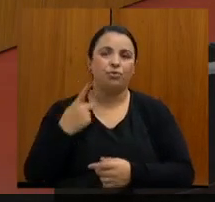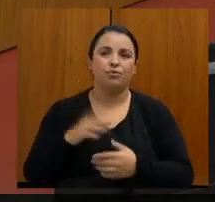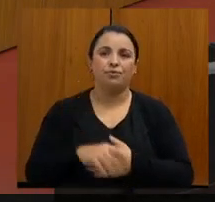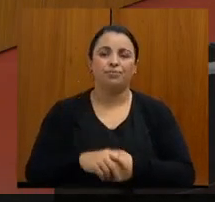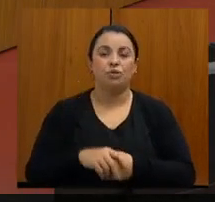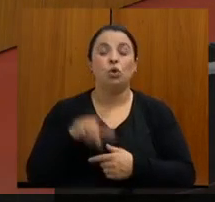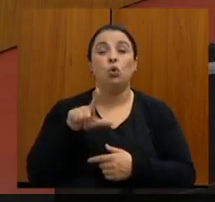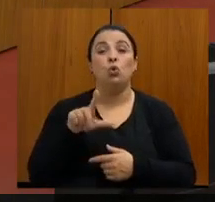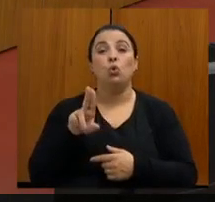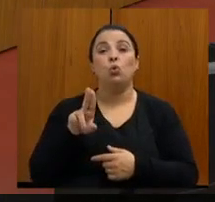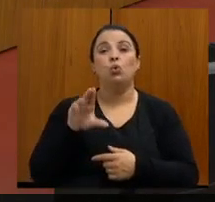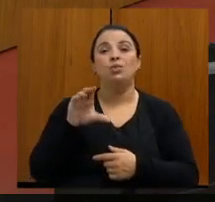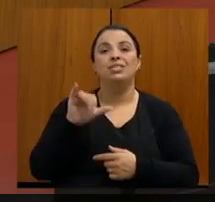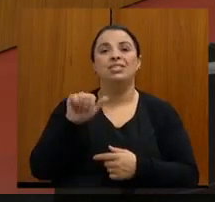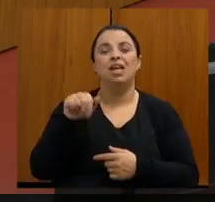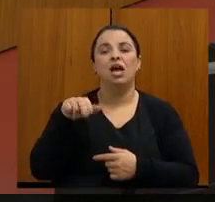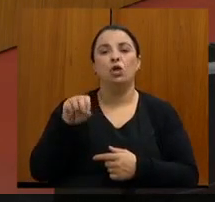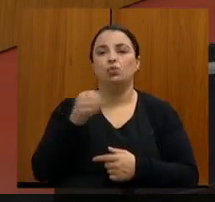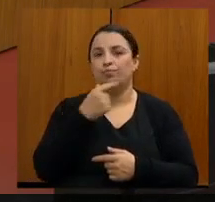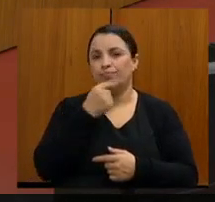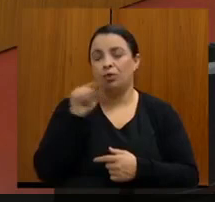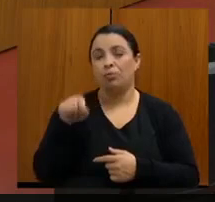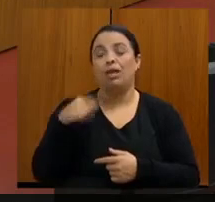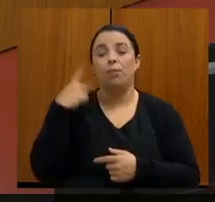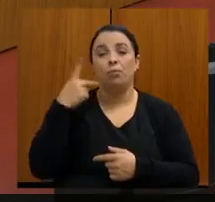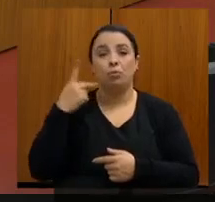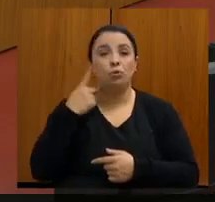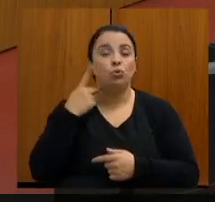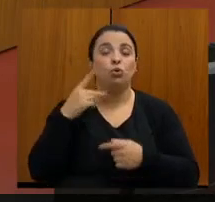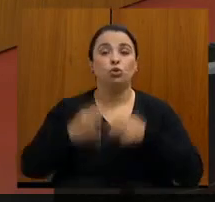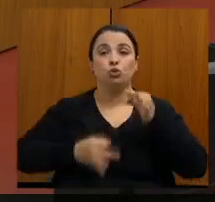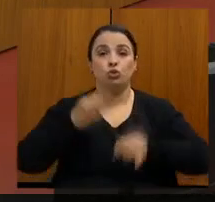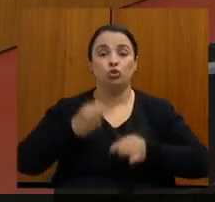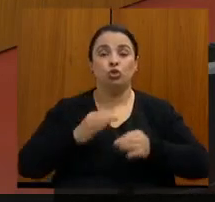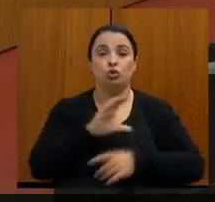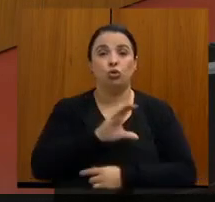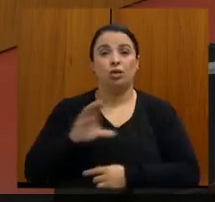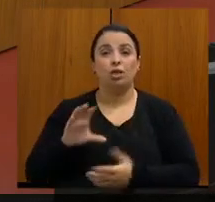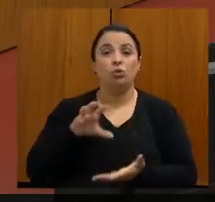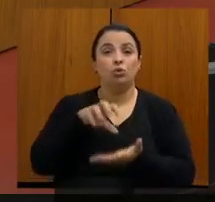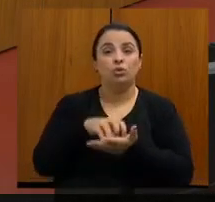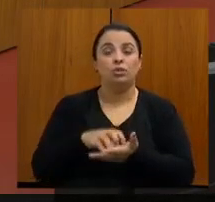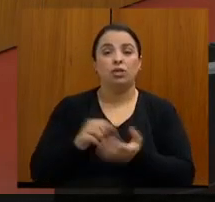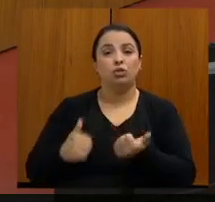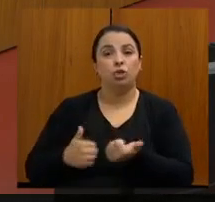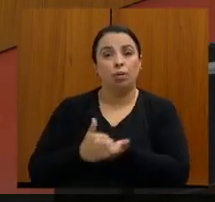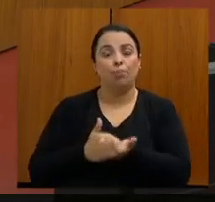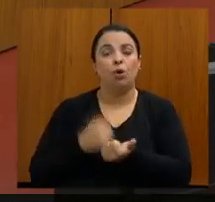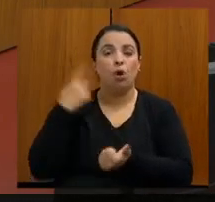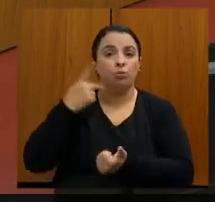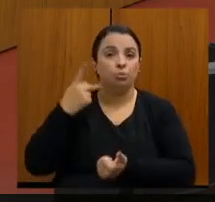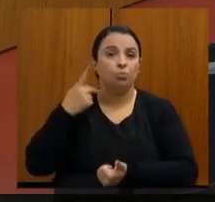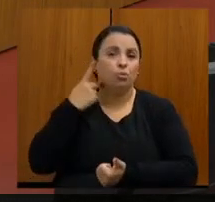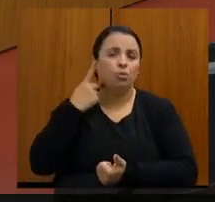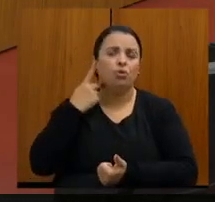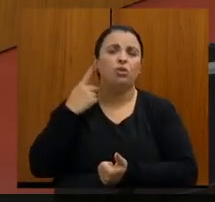o Luciano Moreira de Oliveira, promotor de justiça e coordenador do Centro de Apoio Operacional às Promotorias de Justiça.